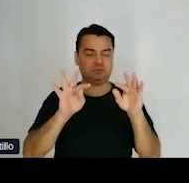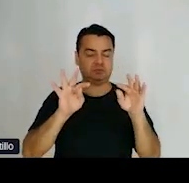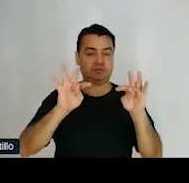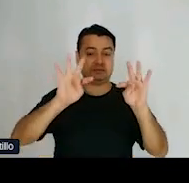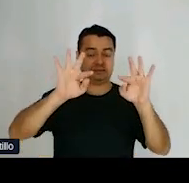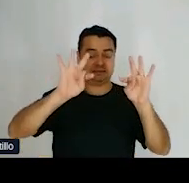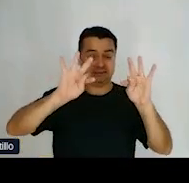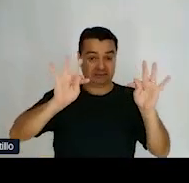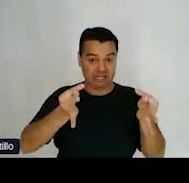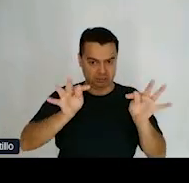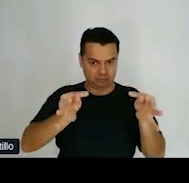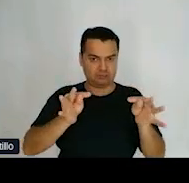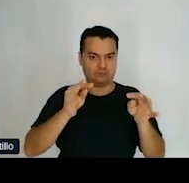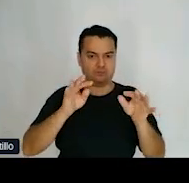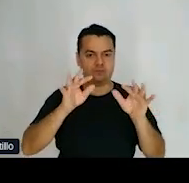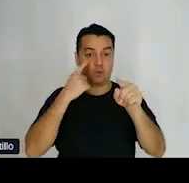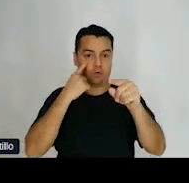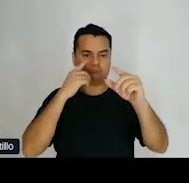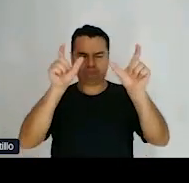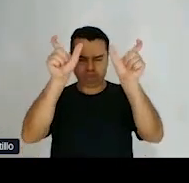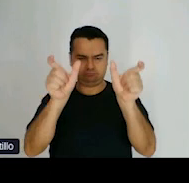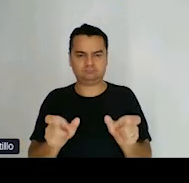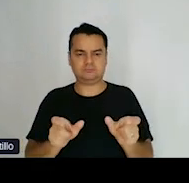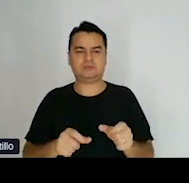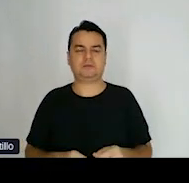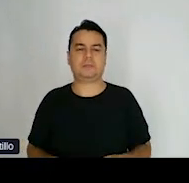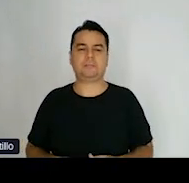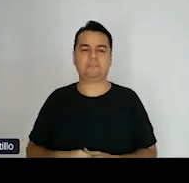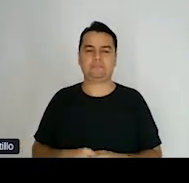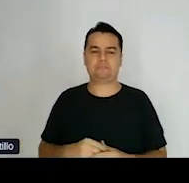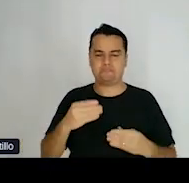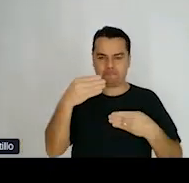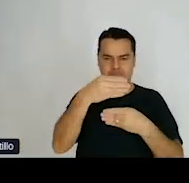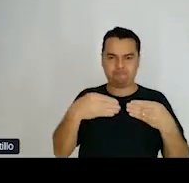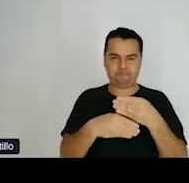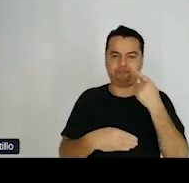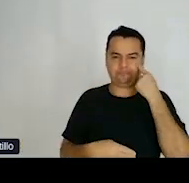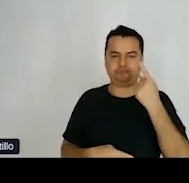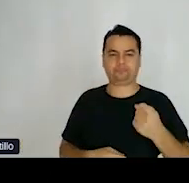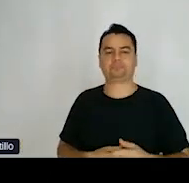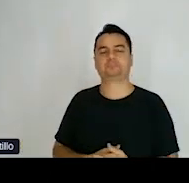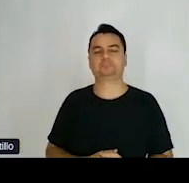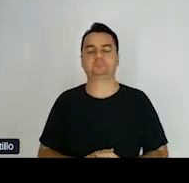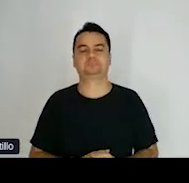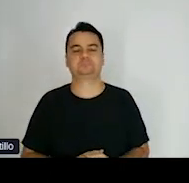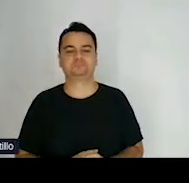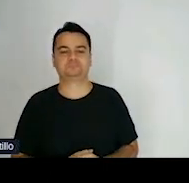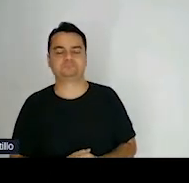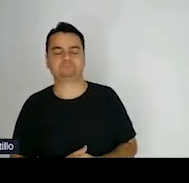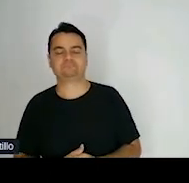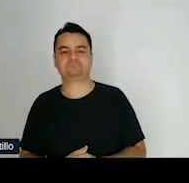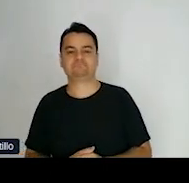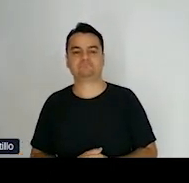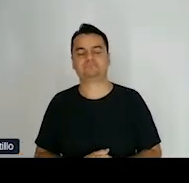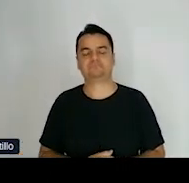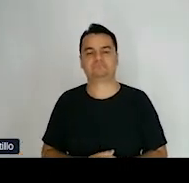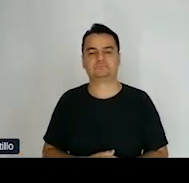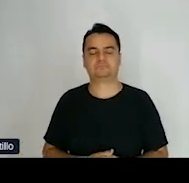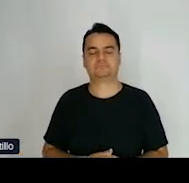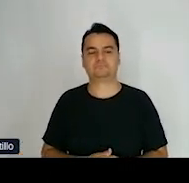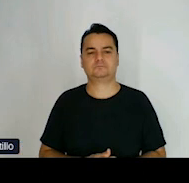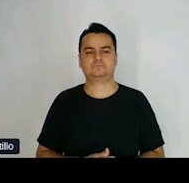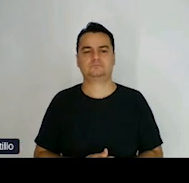consumidor. Vou ler rapidamente. O fornecedor de serviços responde independentemente